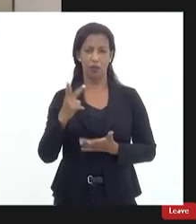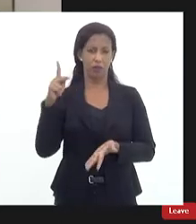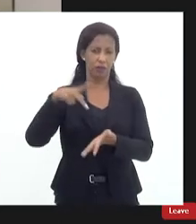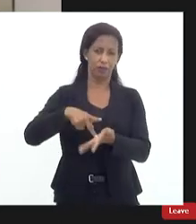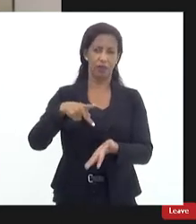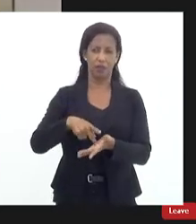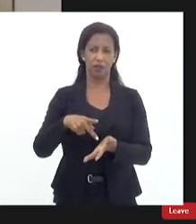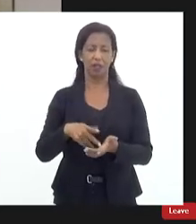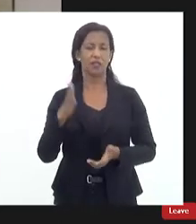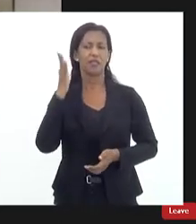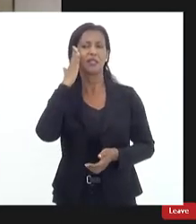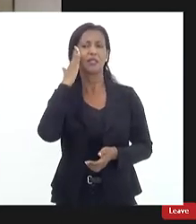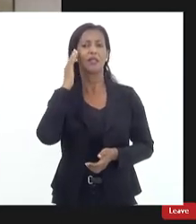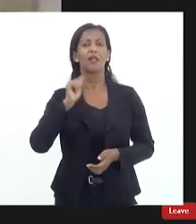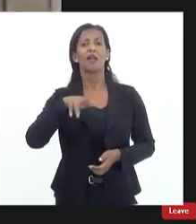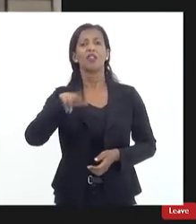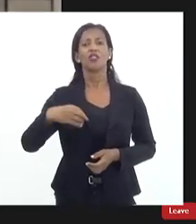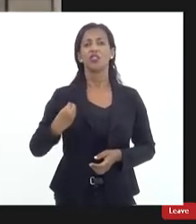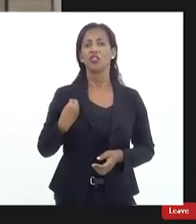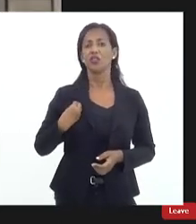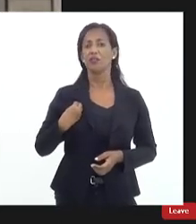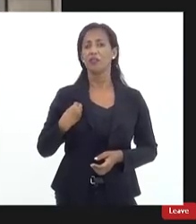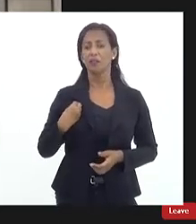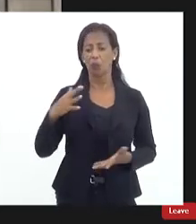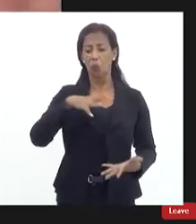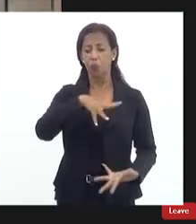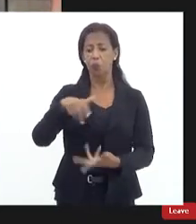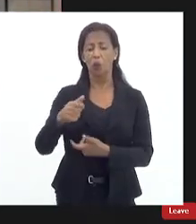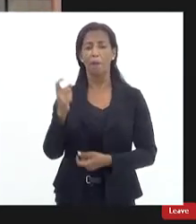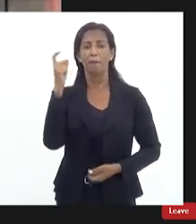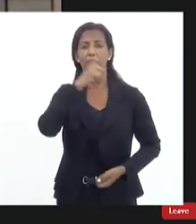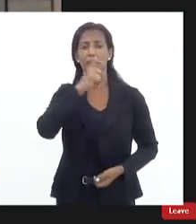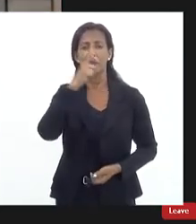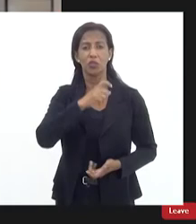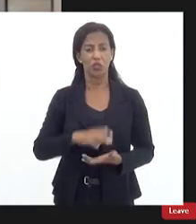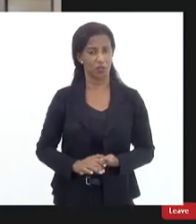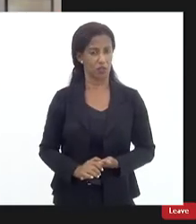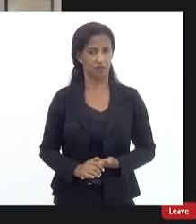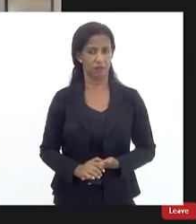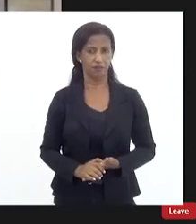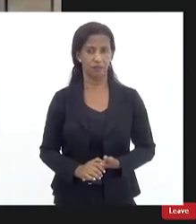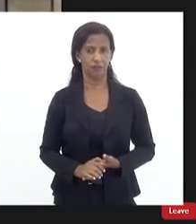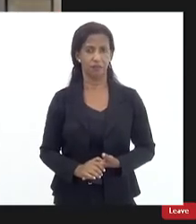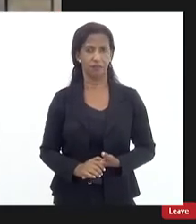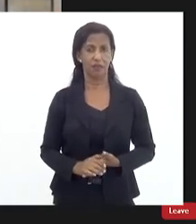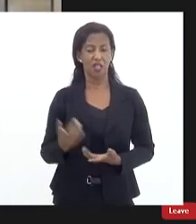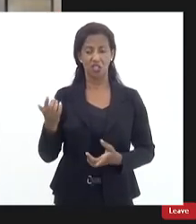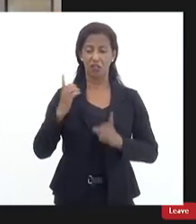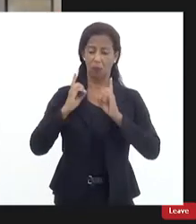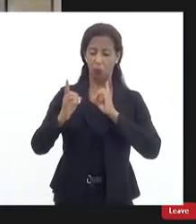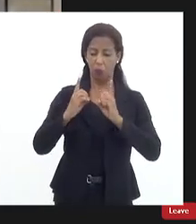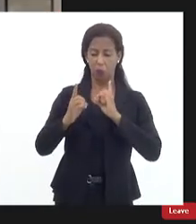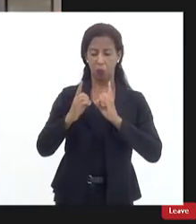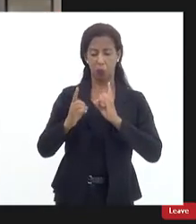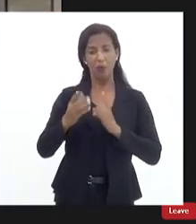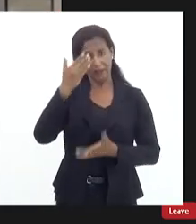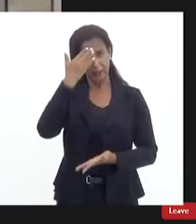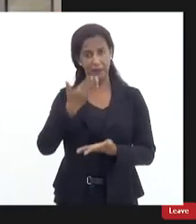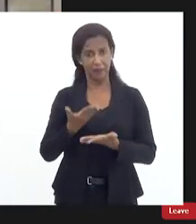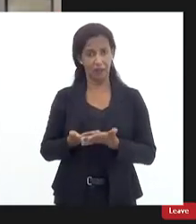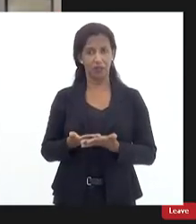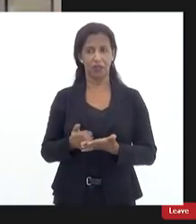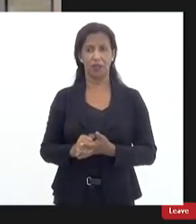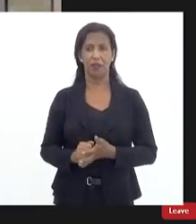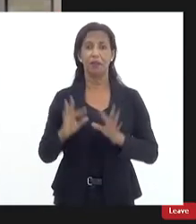realidade e saber que a gente vive numa mentira enquanto a gente não entender que a gente vive numa mentira a gente vai ficar debatendo sobre isso e outra coisa